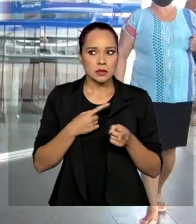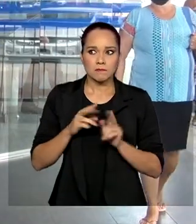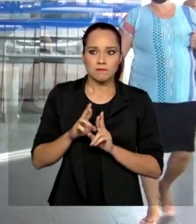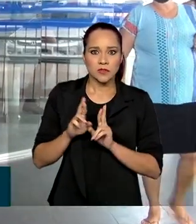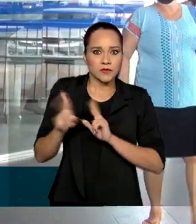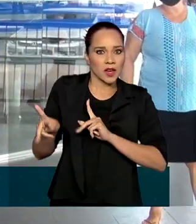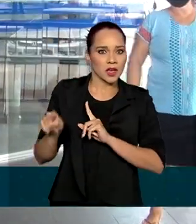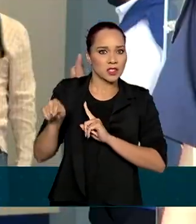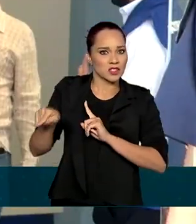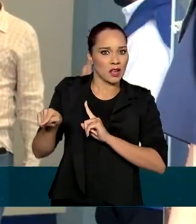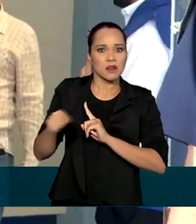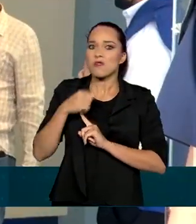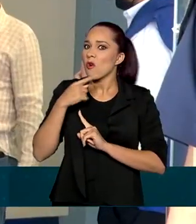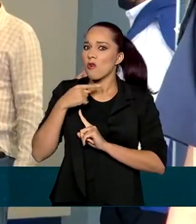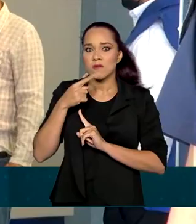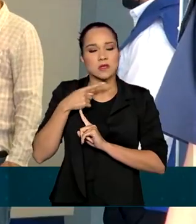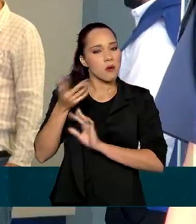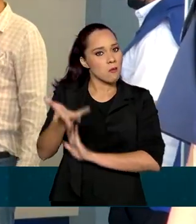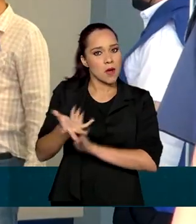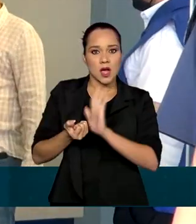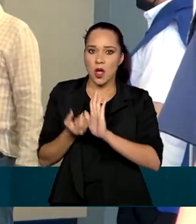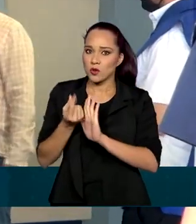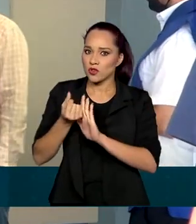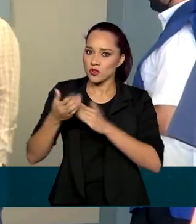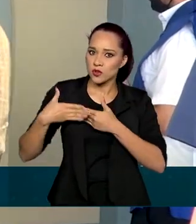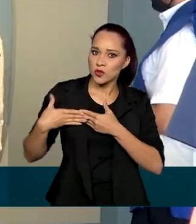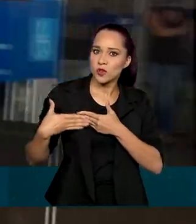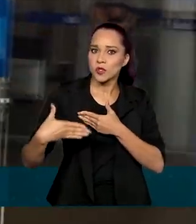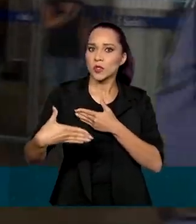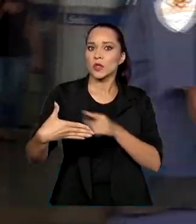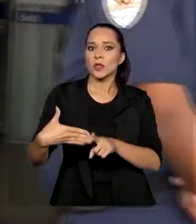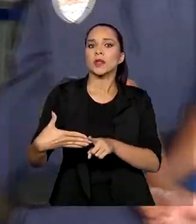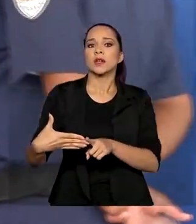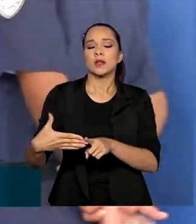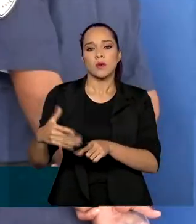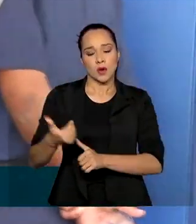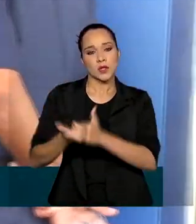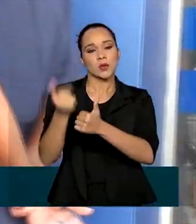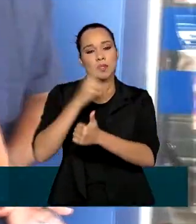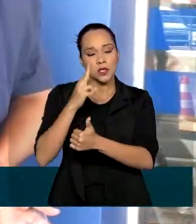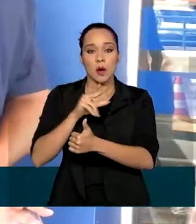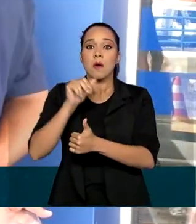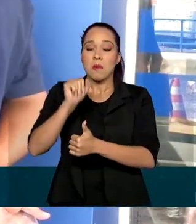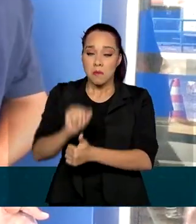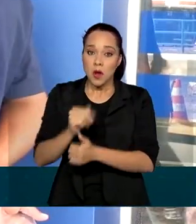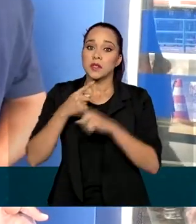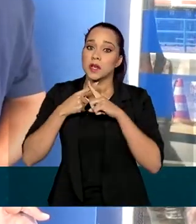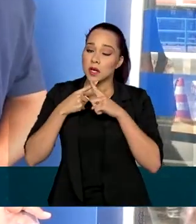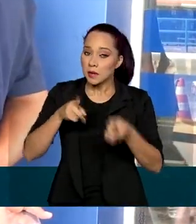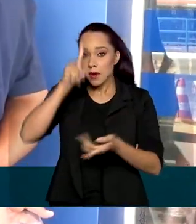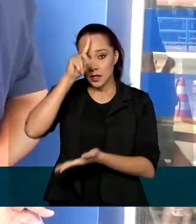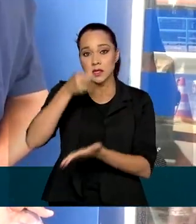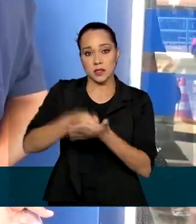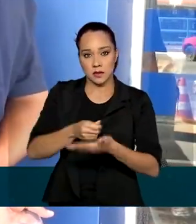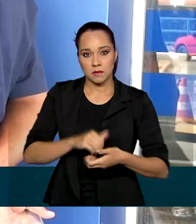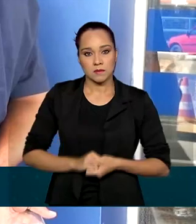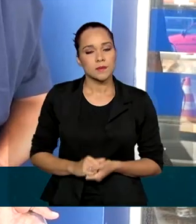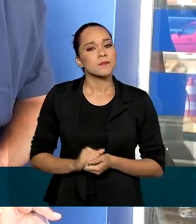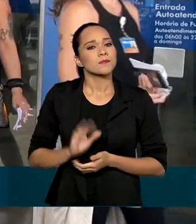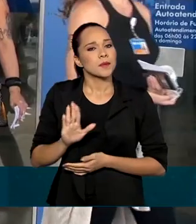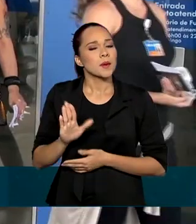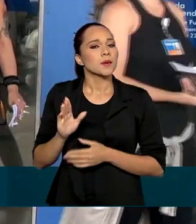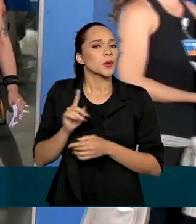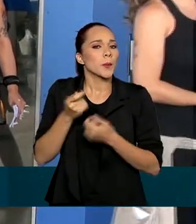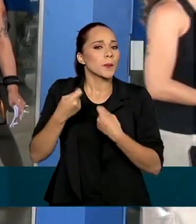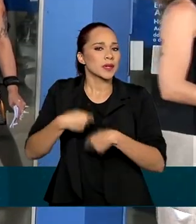do Geomar, não recebeu a extensão do auxílio emergencial, pode contestar a decisão. Para isso,